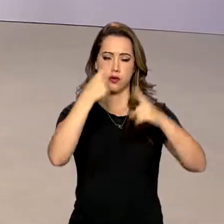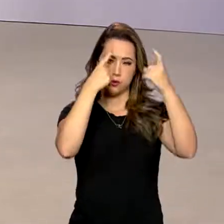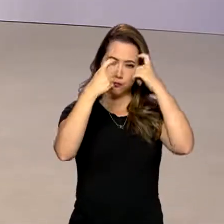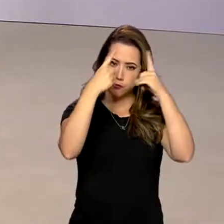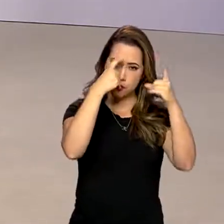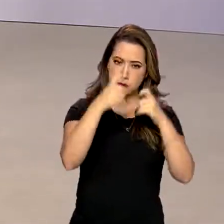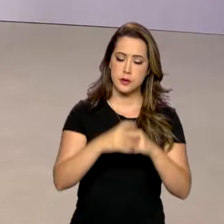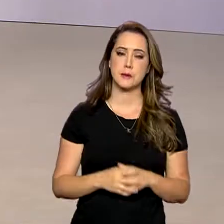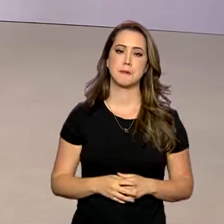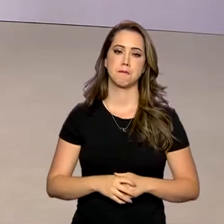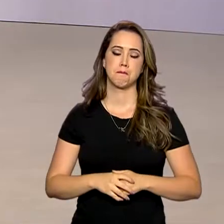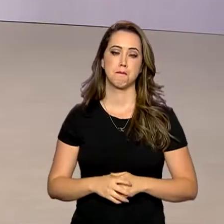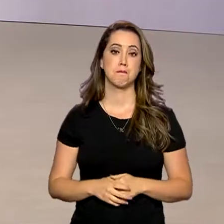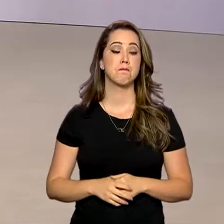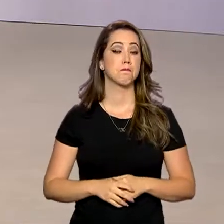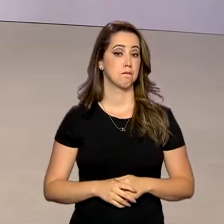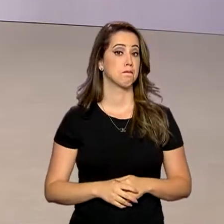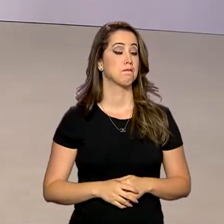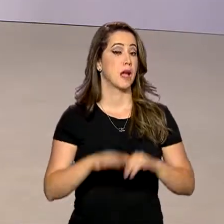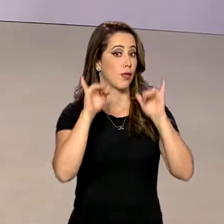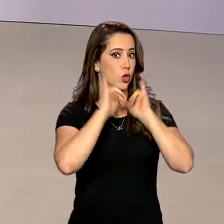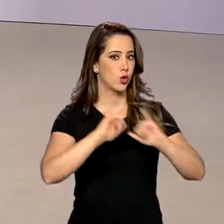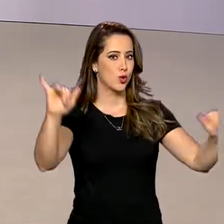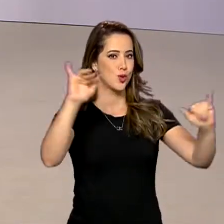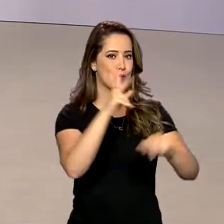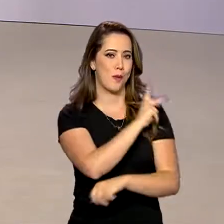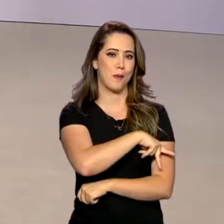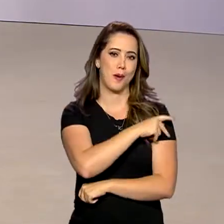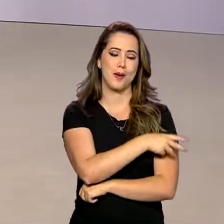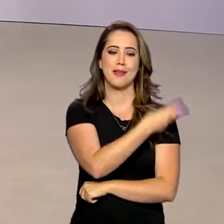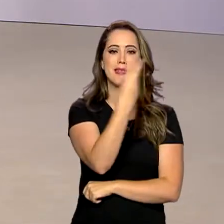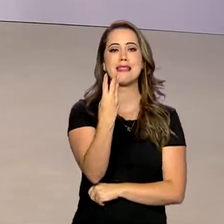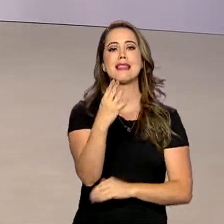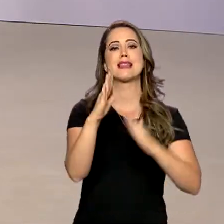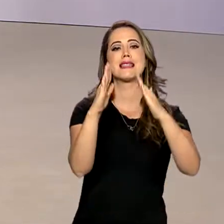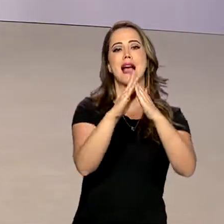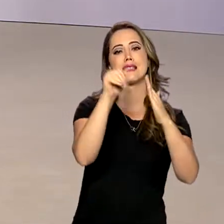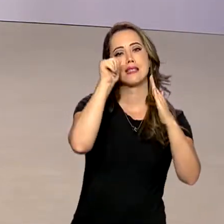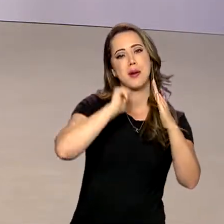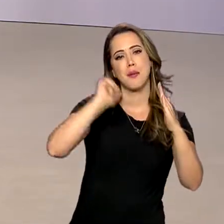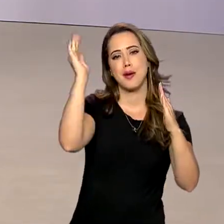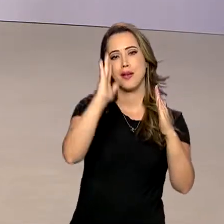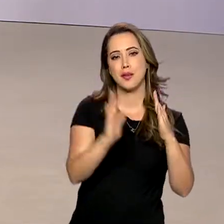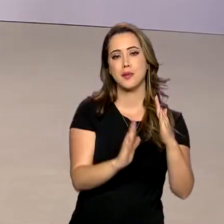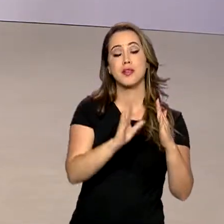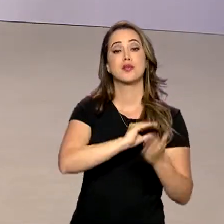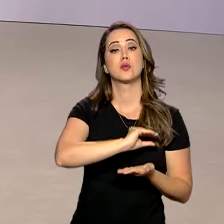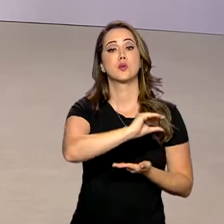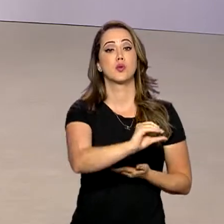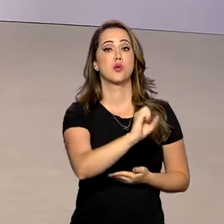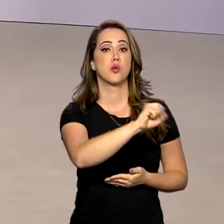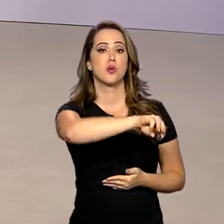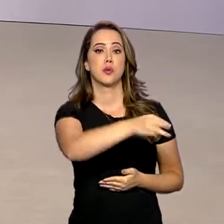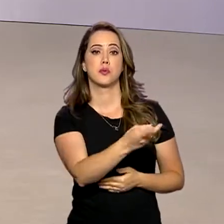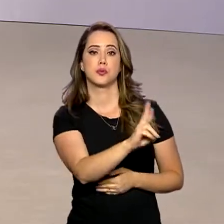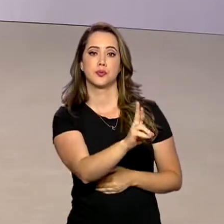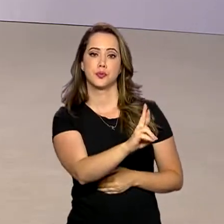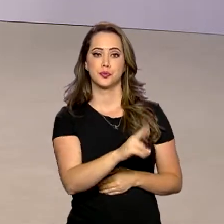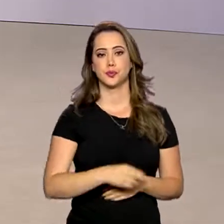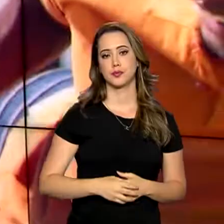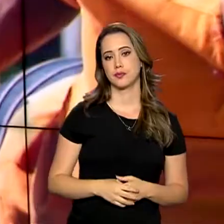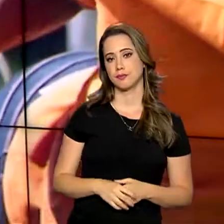Anúncio. Piauí terá três unidades da Casa da Mulher Brasileira com investimento de quase 8 milhões de reais.